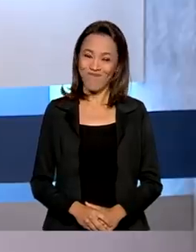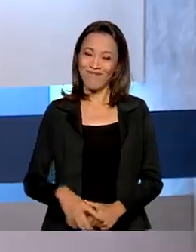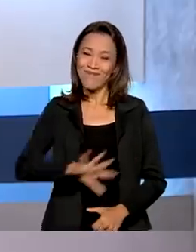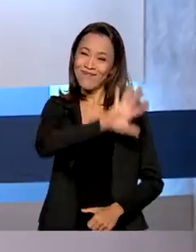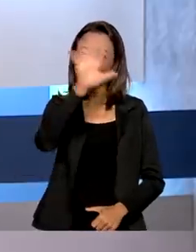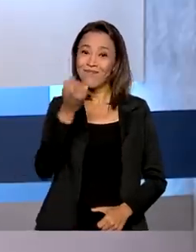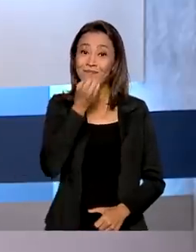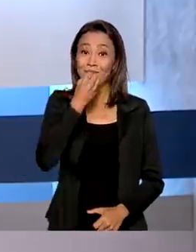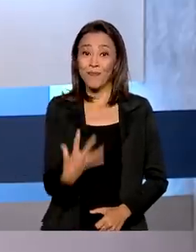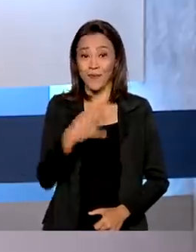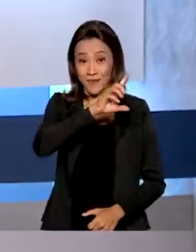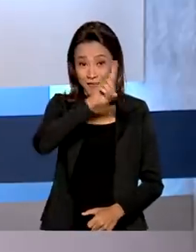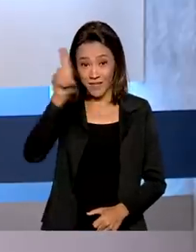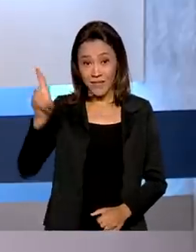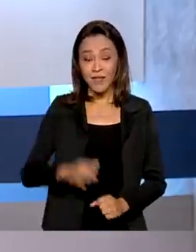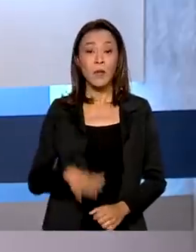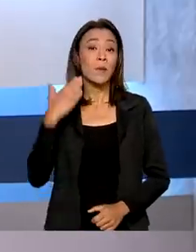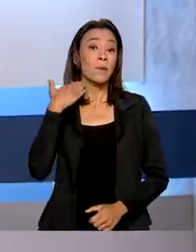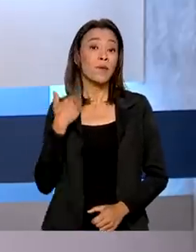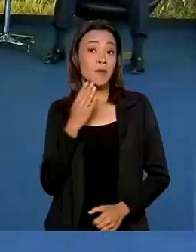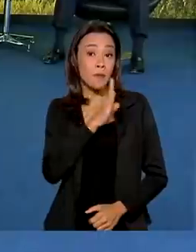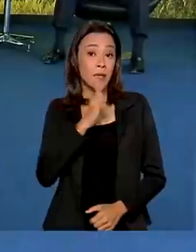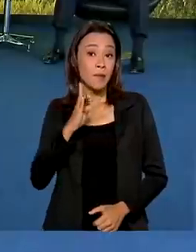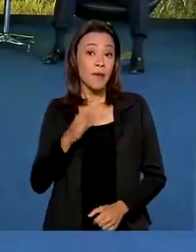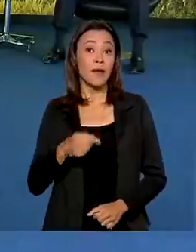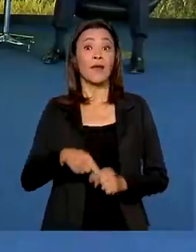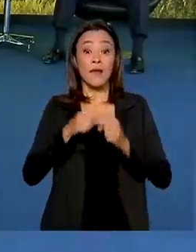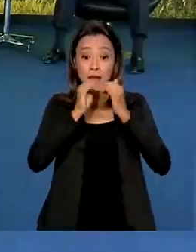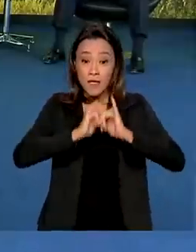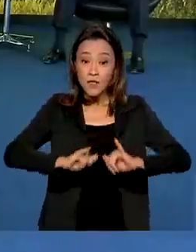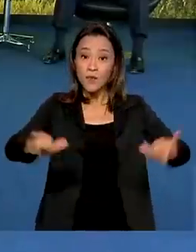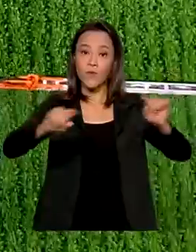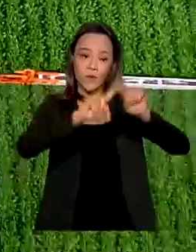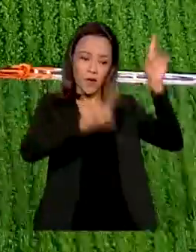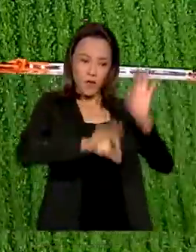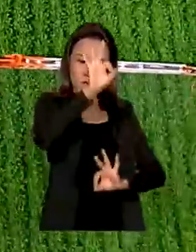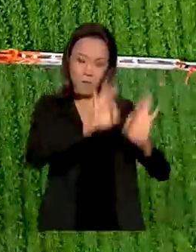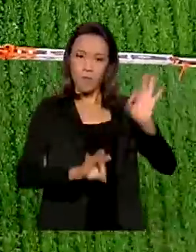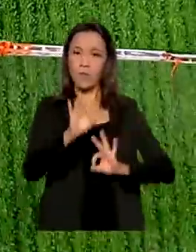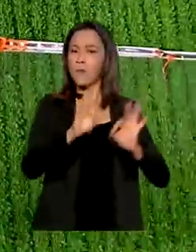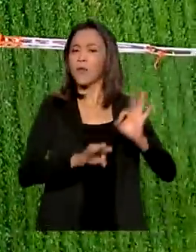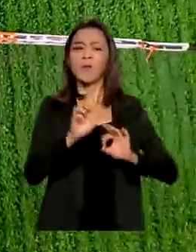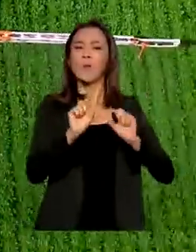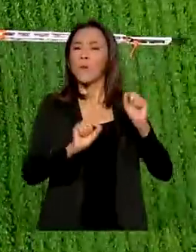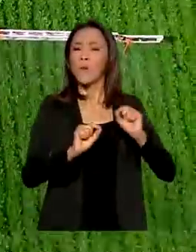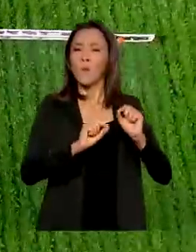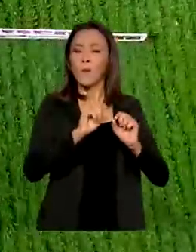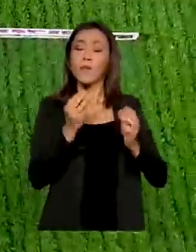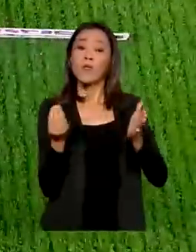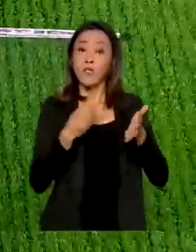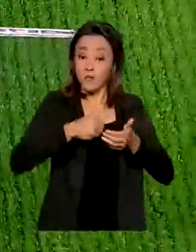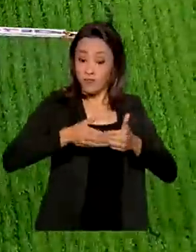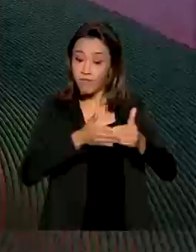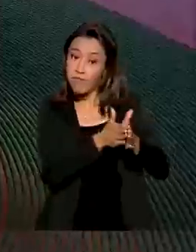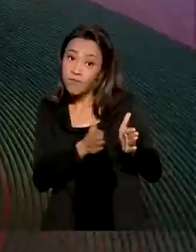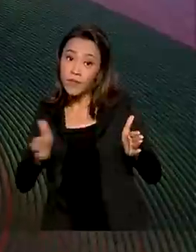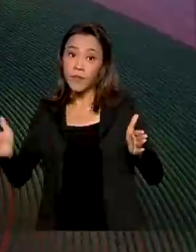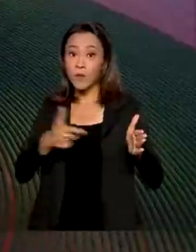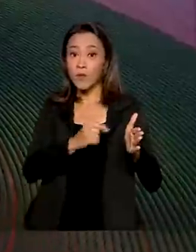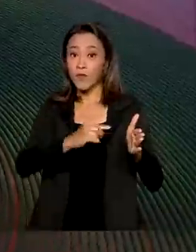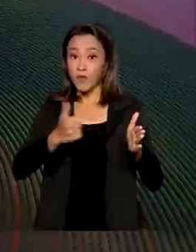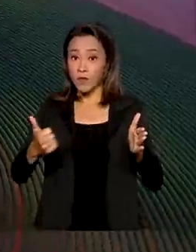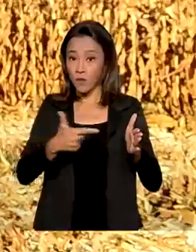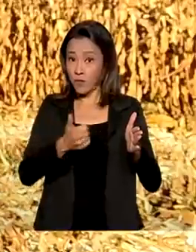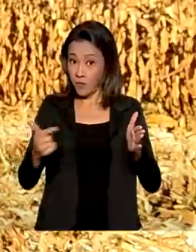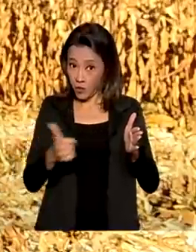Olá, bom dia! Banco do Brasil lança Plano Safra 2021-2022 e vai oferecer cerca de 135